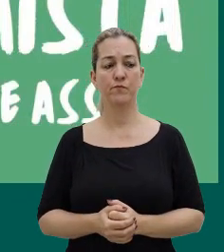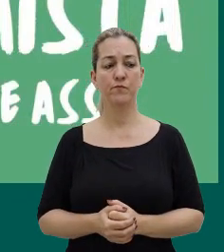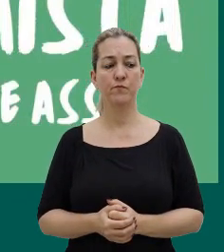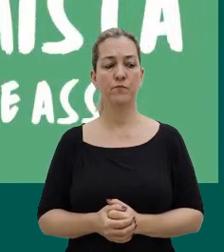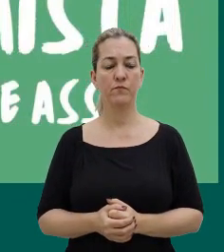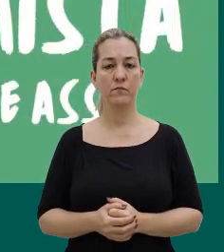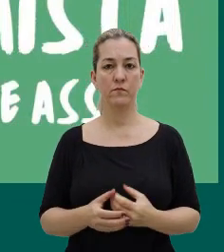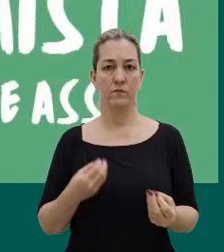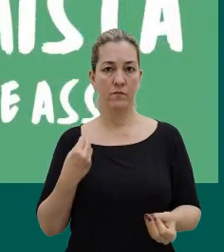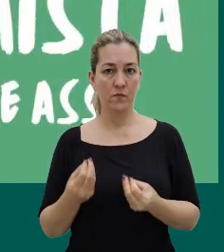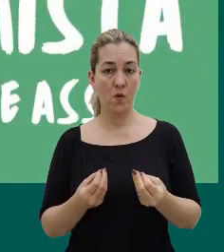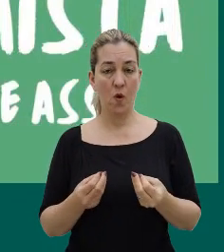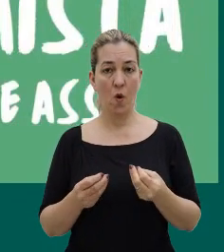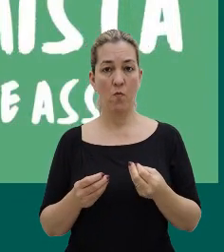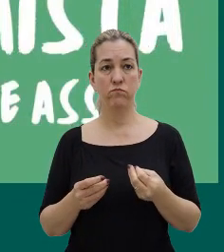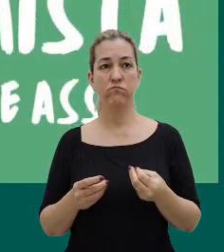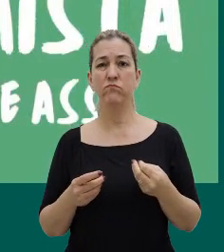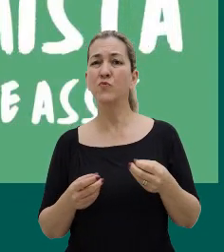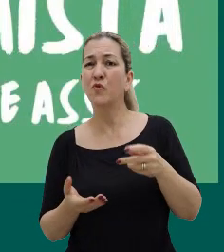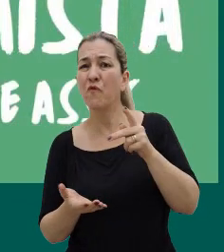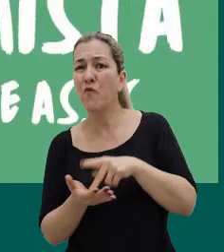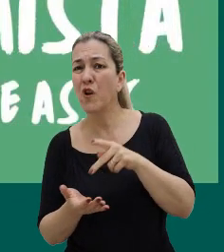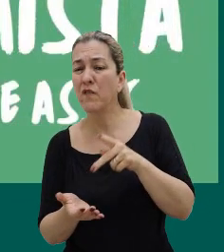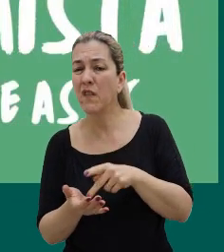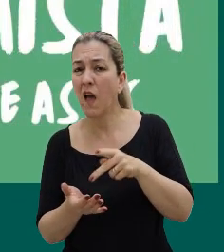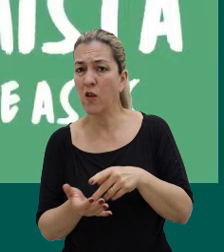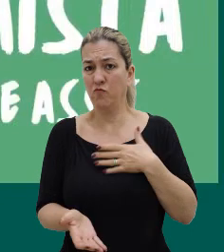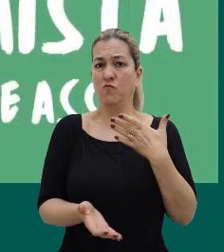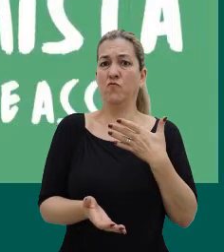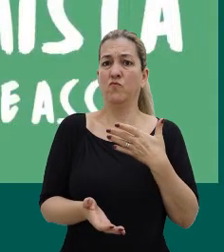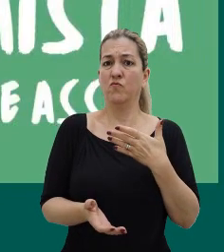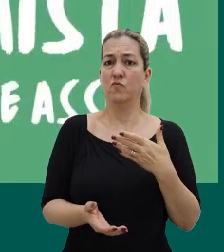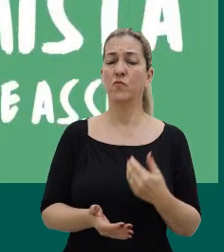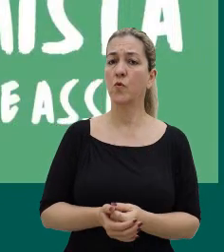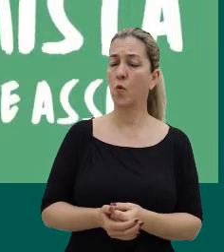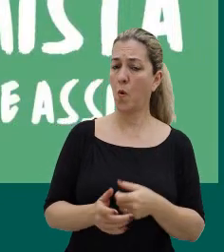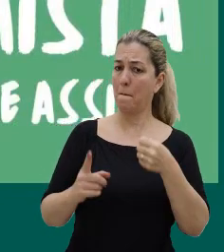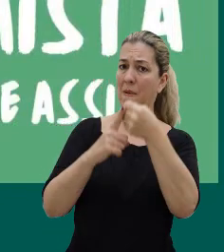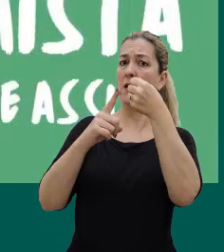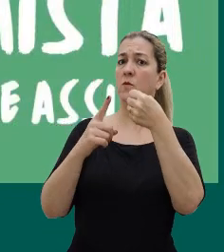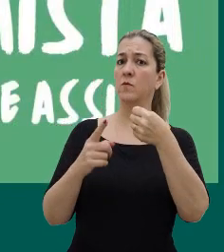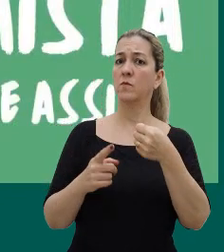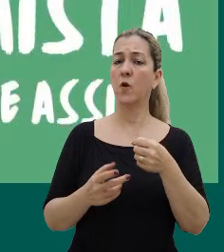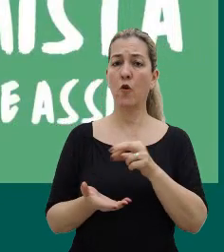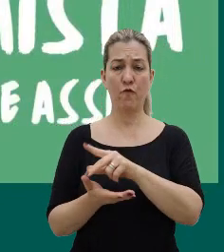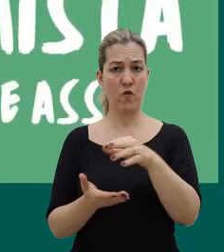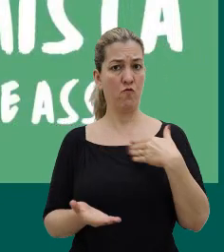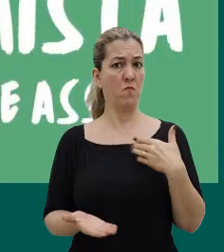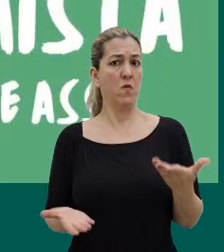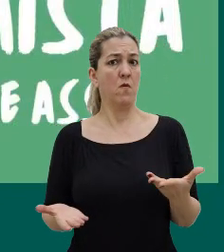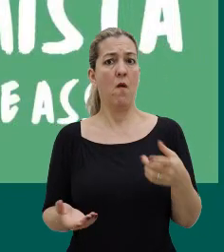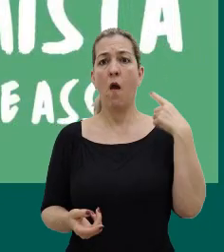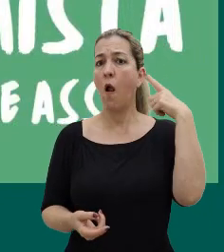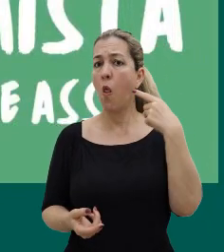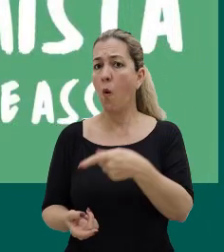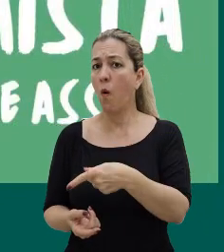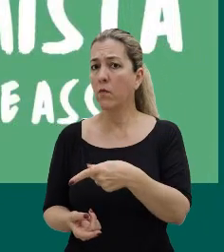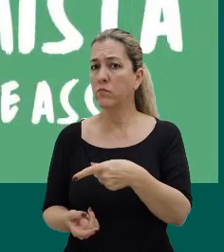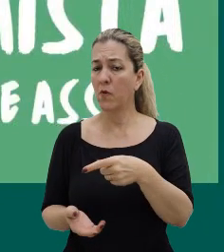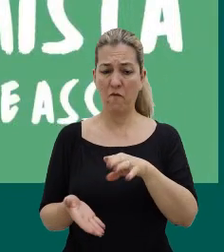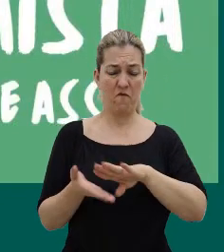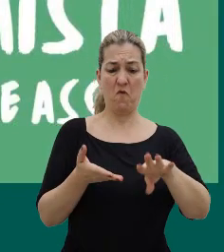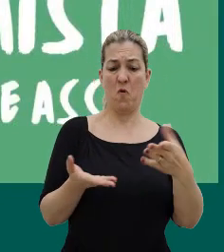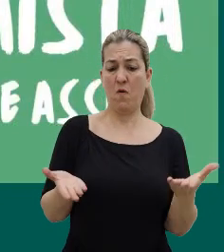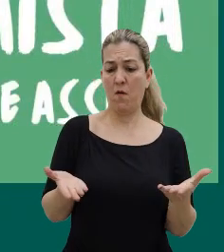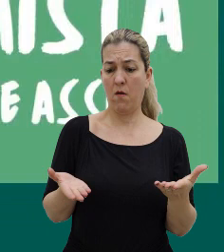É um choque de realidade, né, quando tu te defronta com uma realidade que é diferente da tua, essa pessoa é louca, essa pessoa está fora,